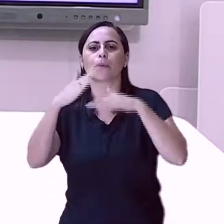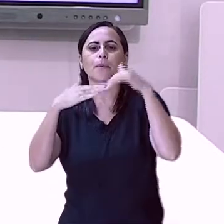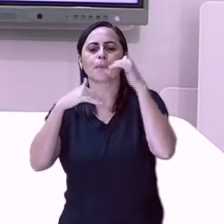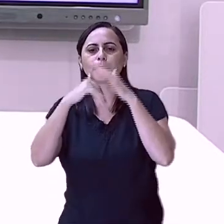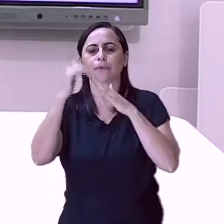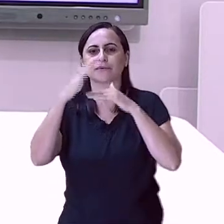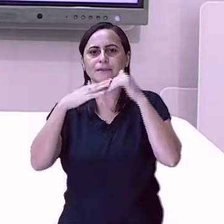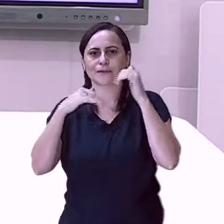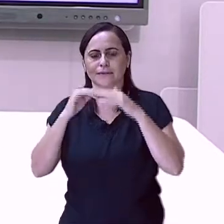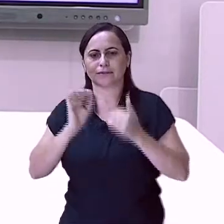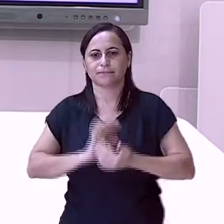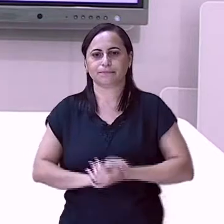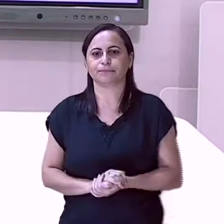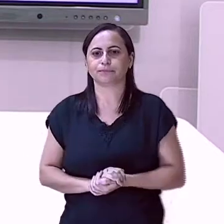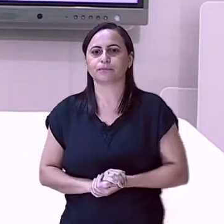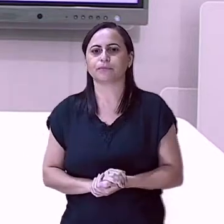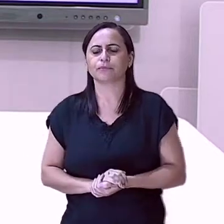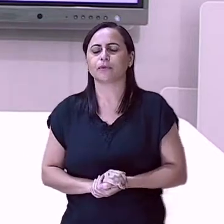Ramo.